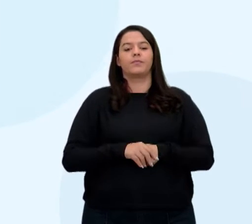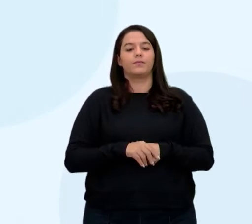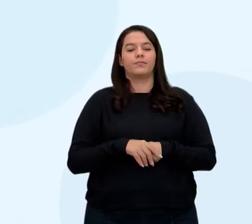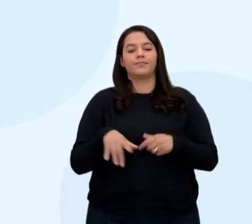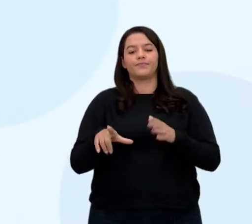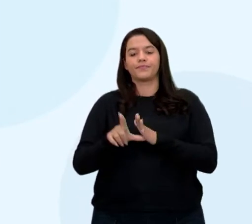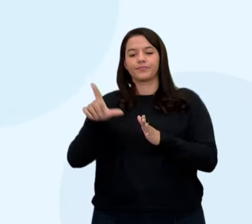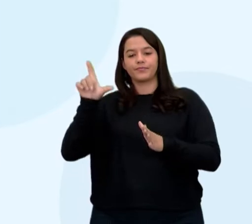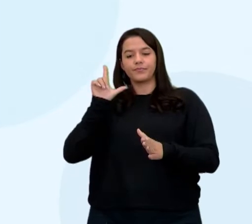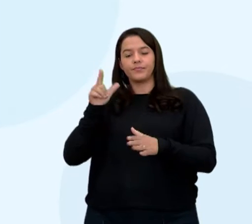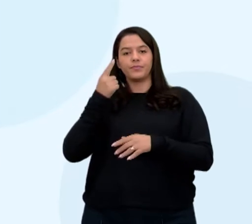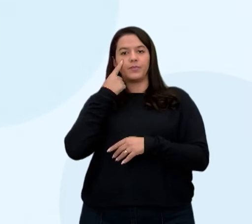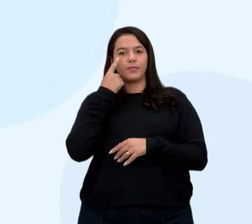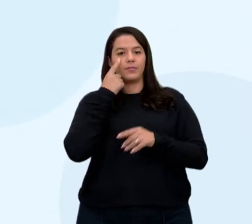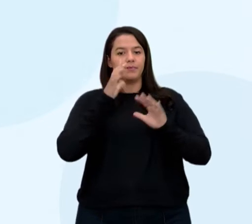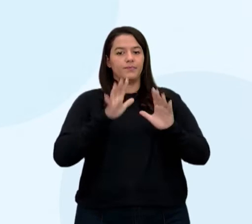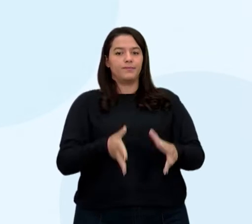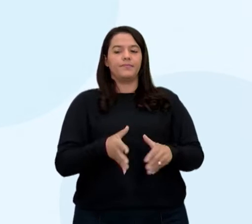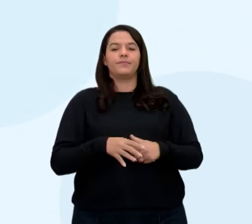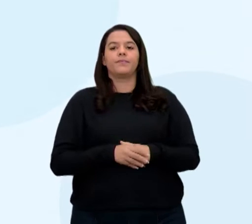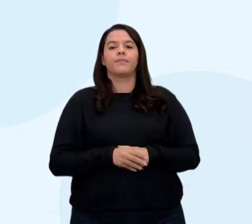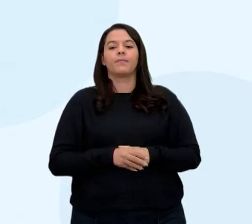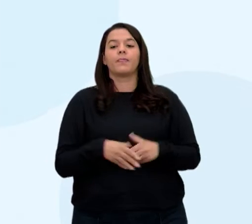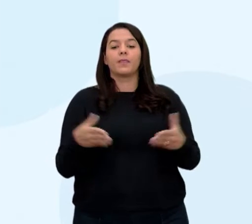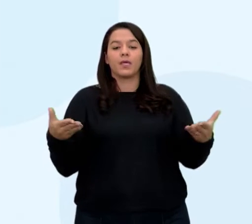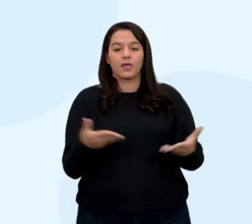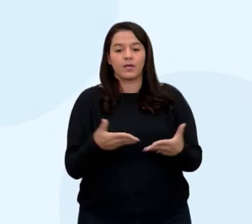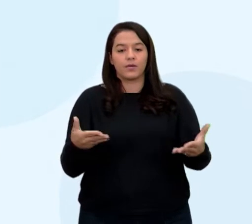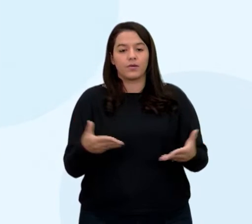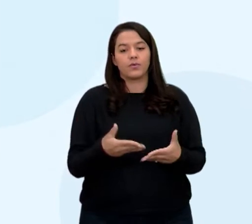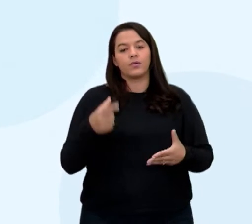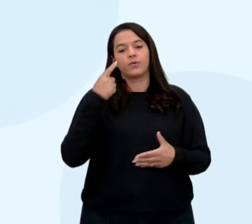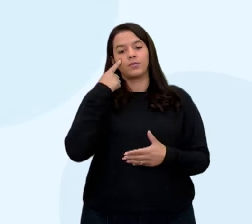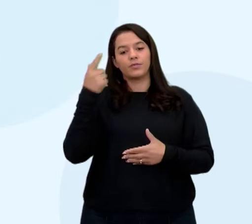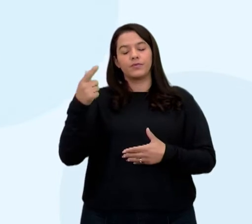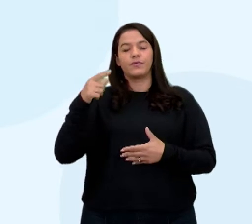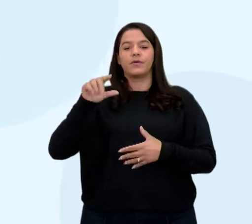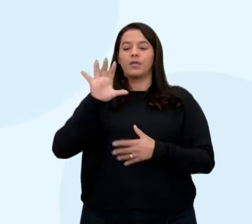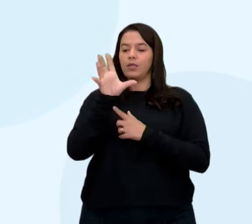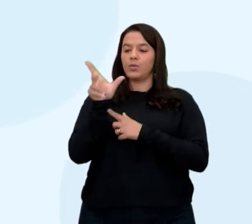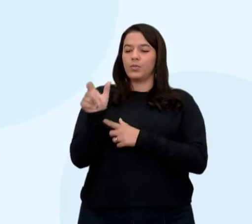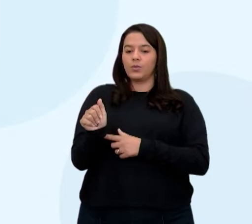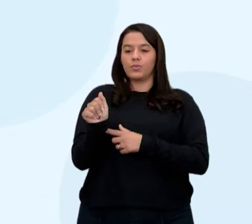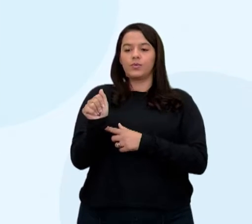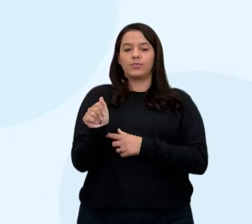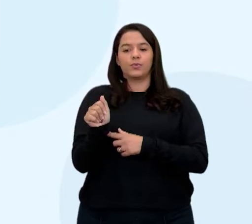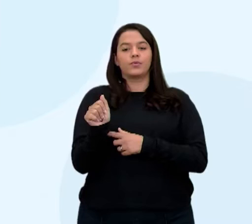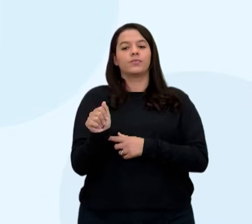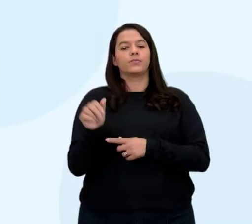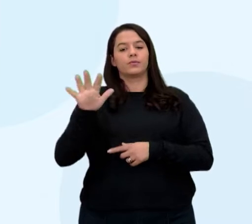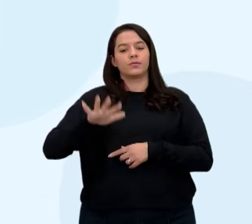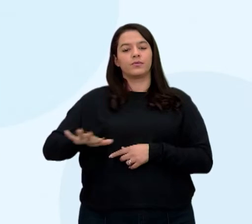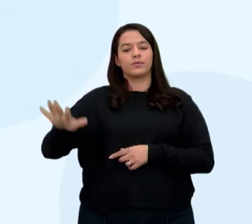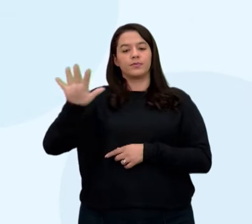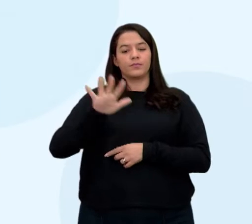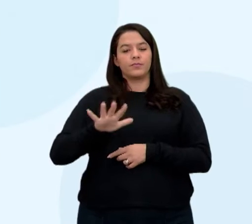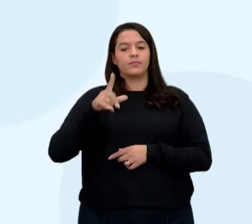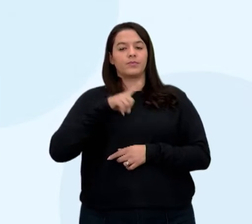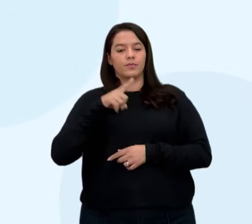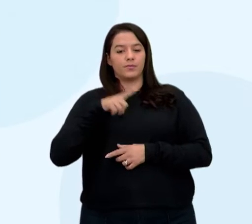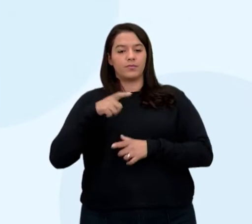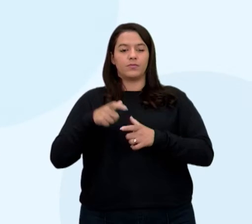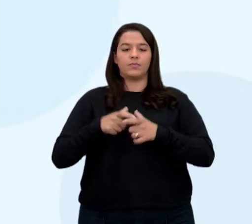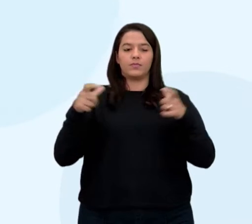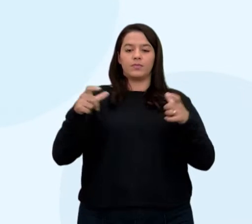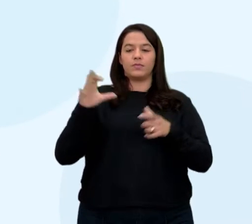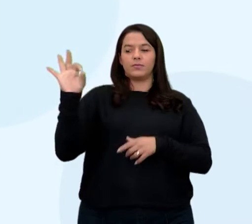anteriormente isso aí. A gente vê agora no continente africano aí um inverso. Uma alta